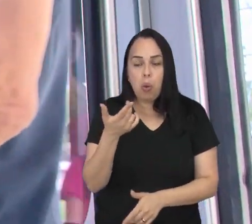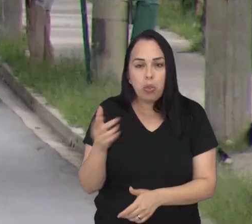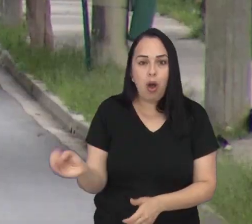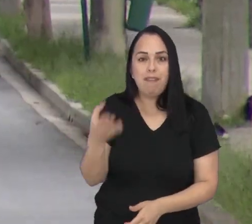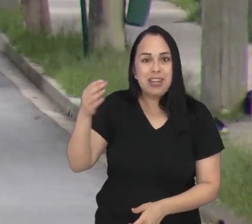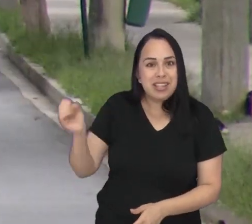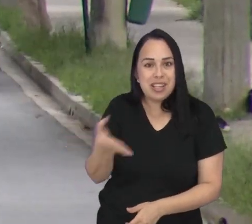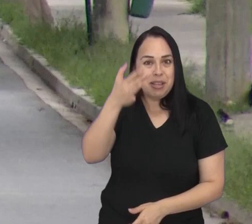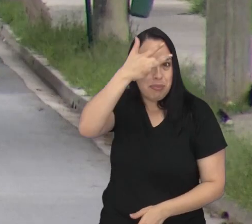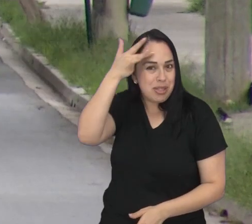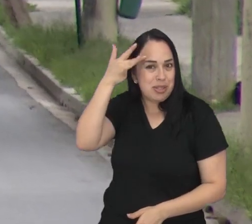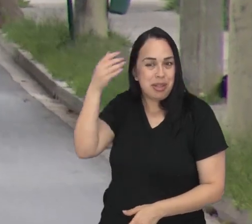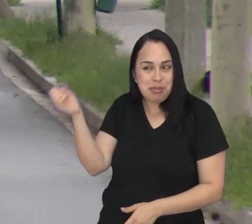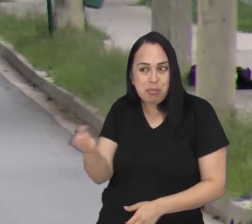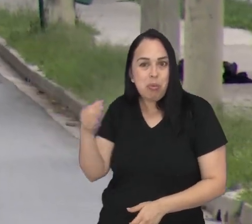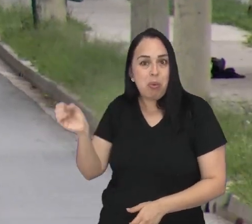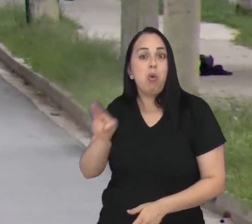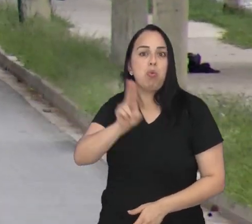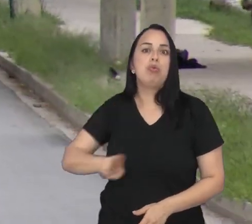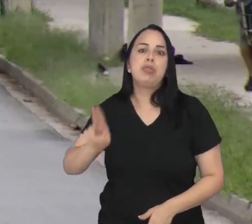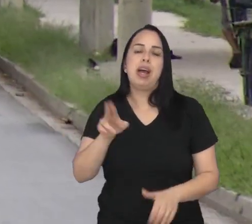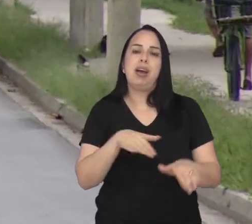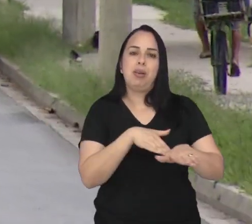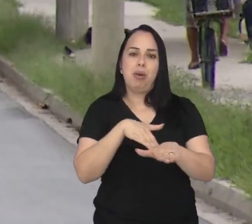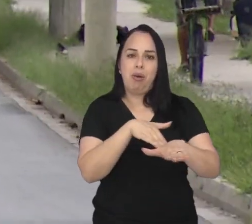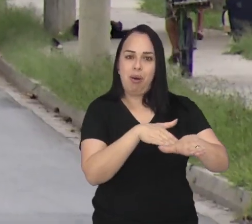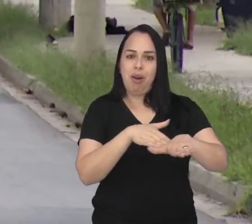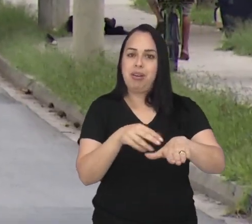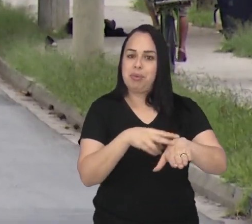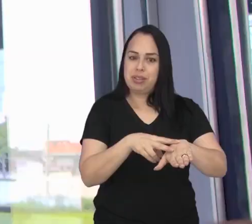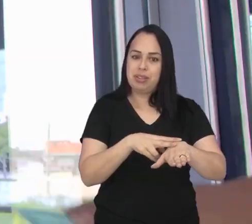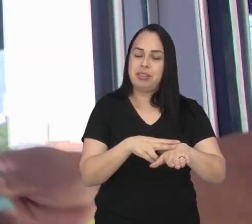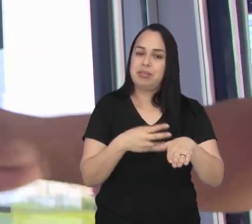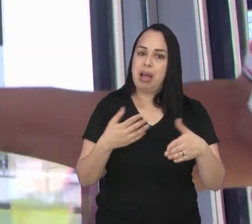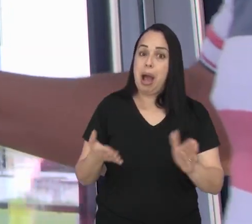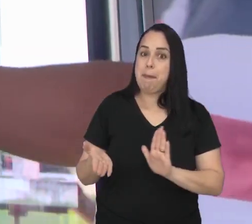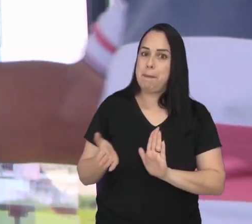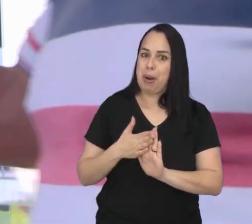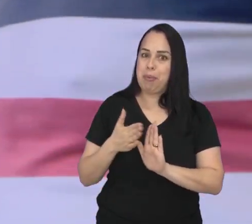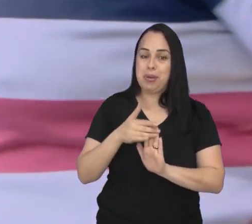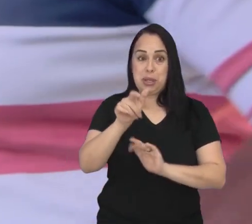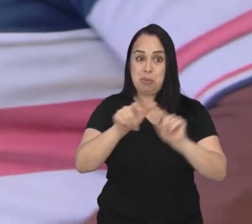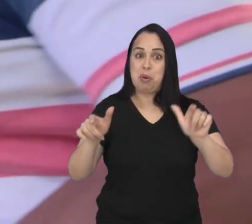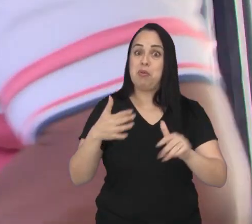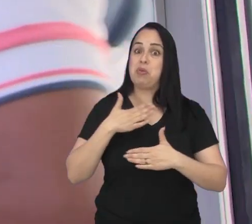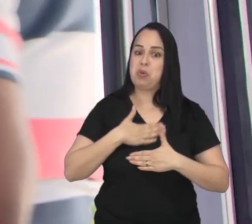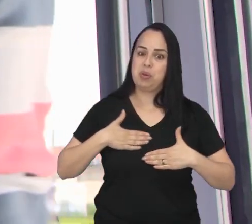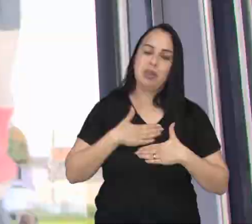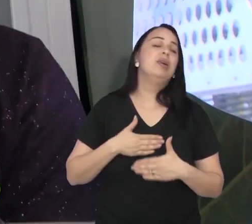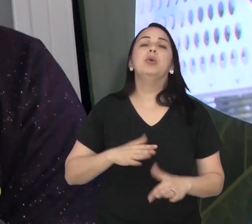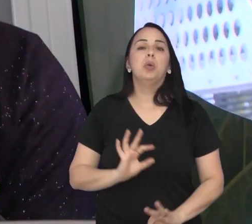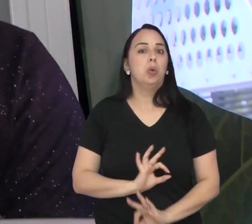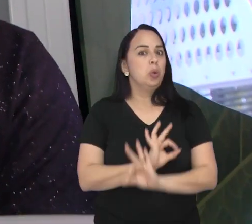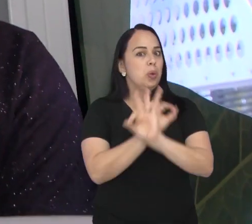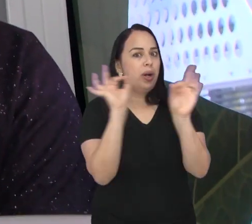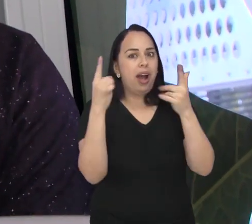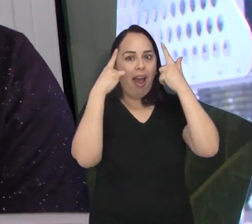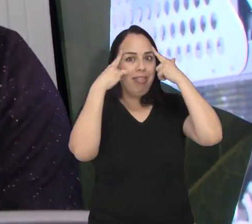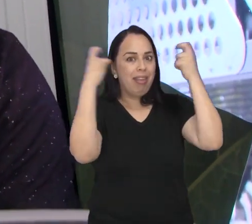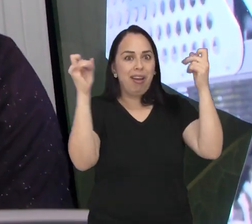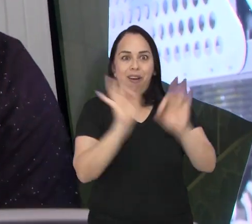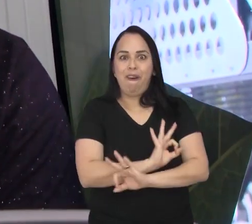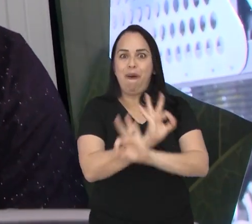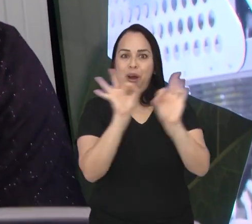usuários possam utilizar os corredores exclusivos e ônibus elétricos. Proposta que agradou a população. Uma ótima